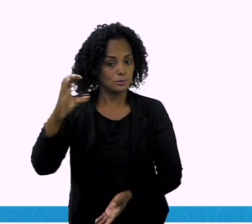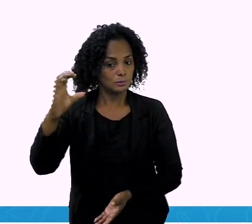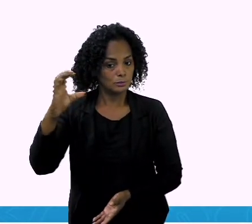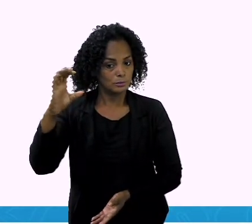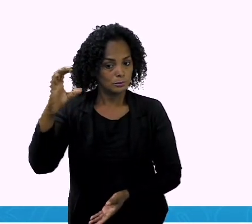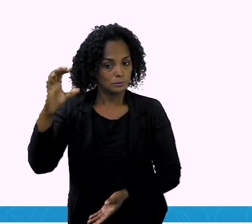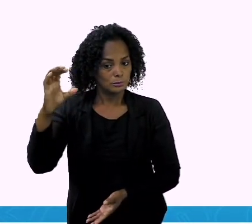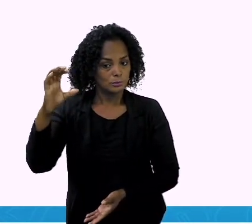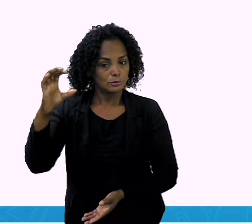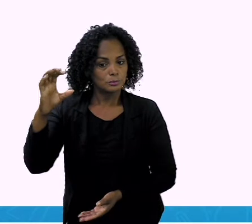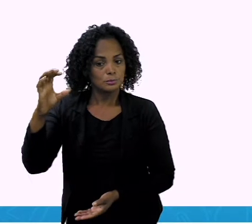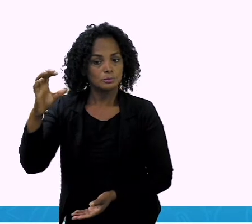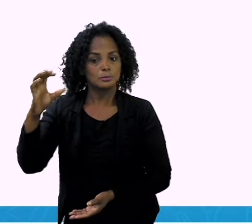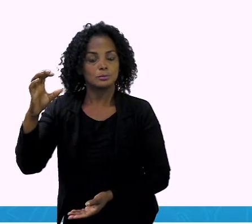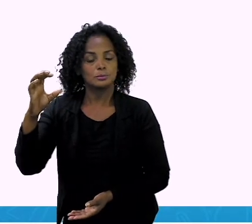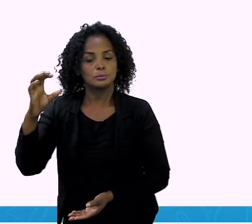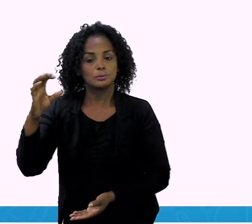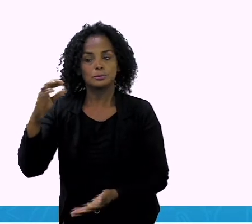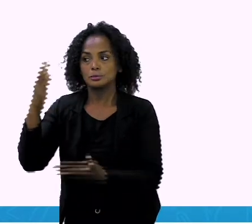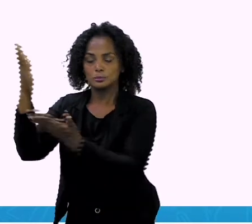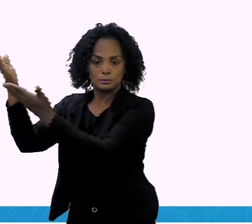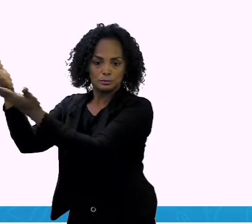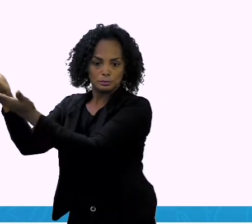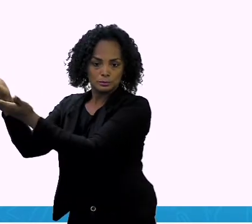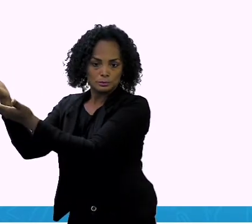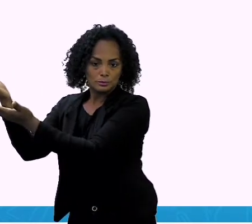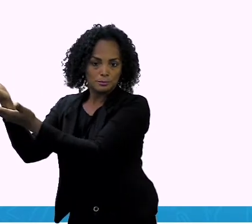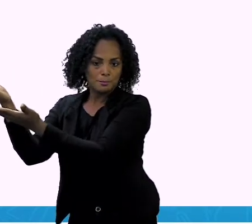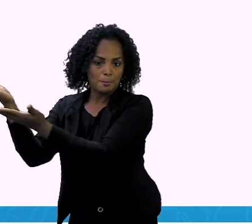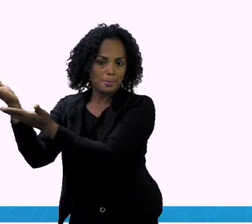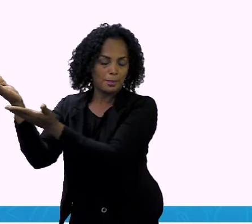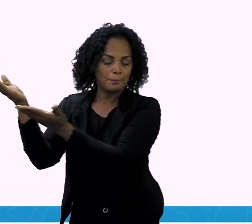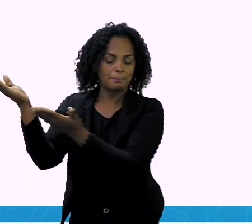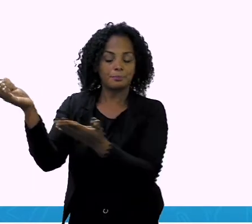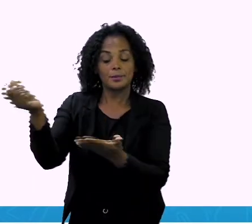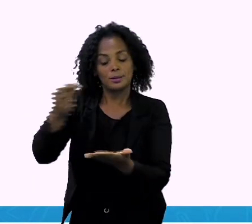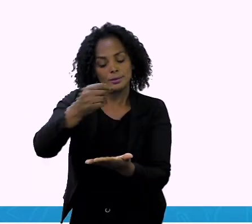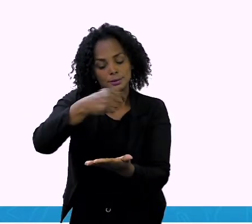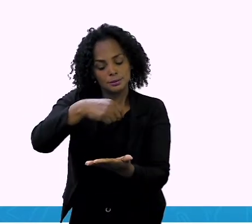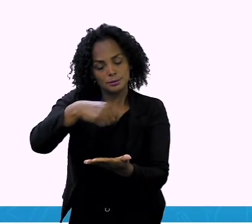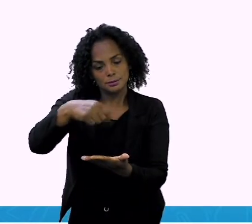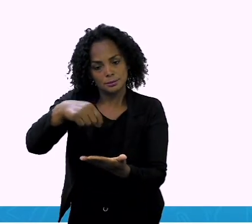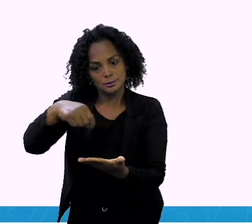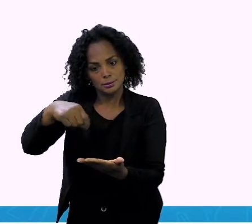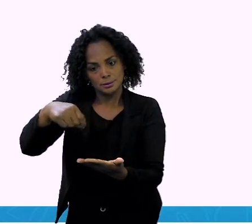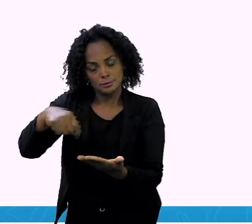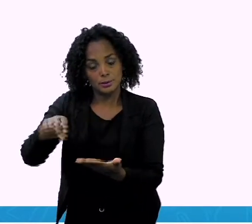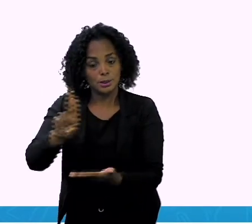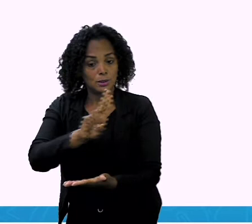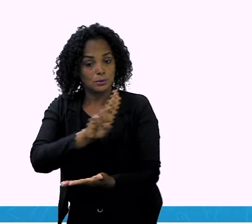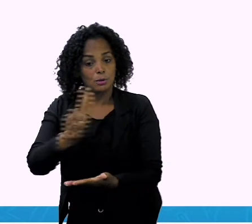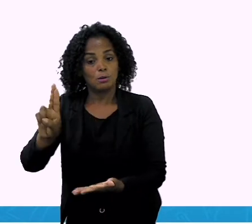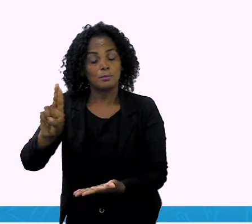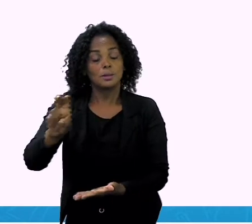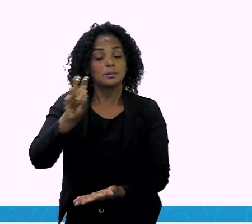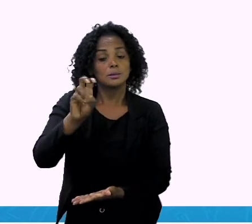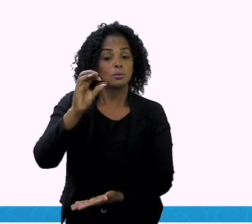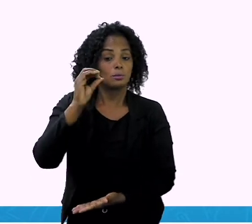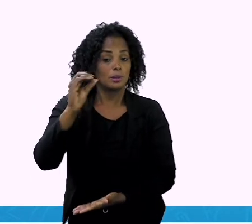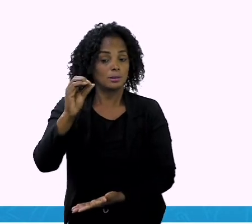Cinquenta centavos. Olha aqui, está aqui em cima. E aqui é escrita por extenso. Cinquenta